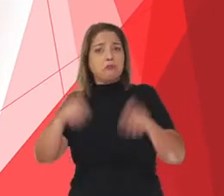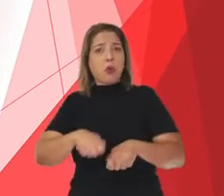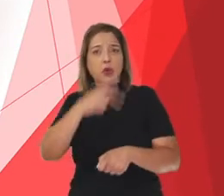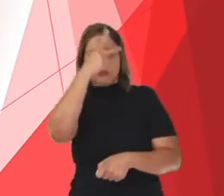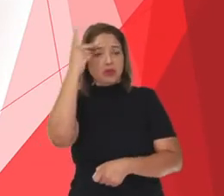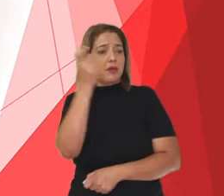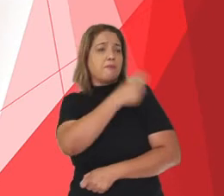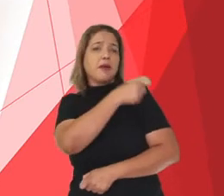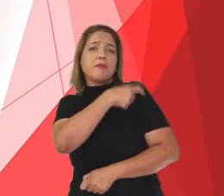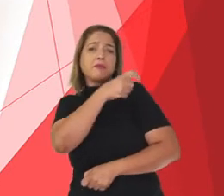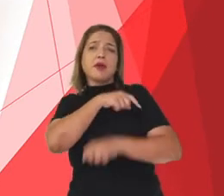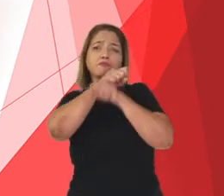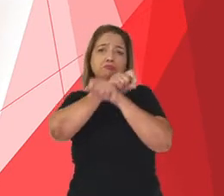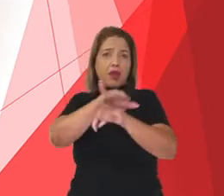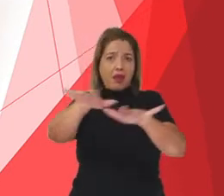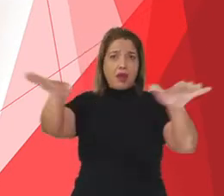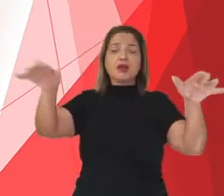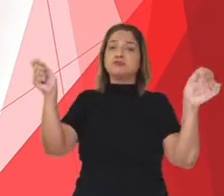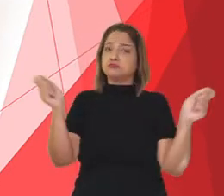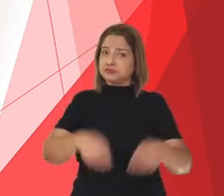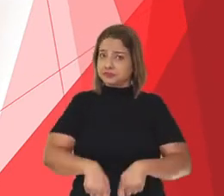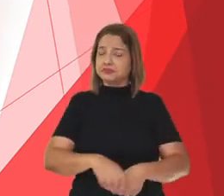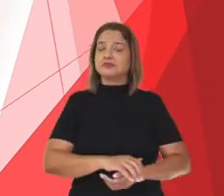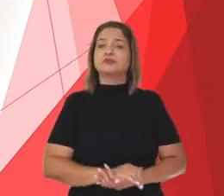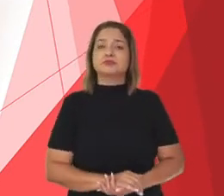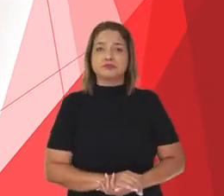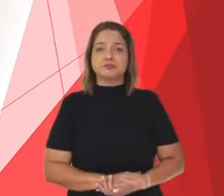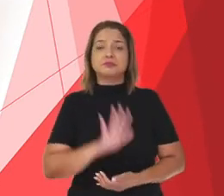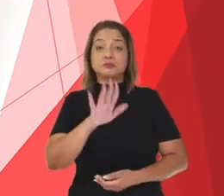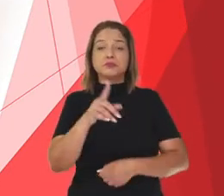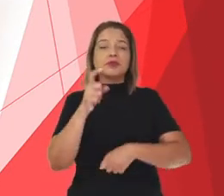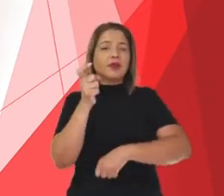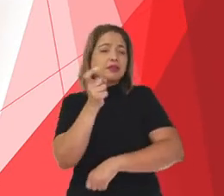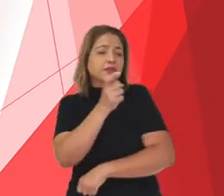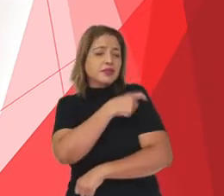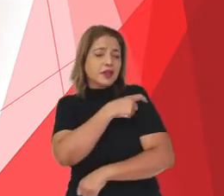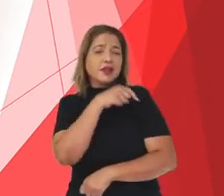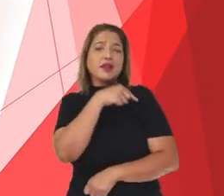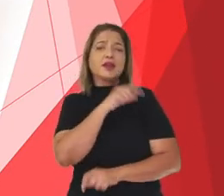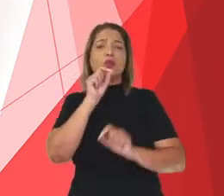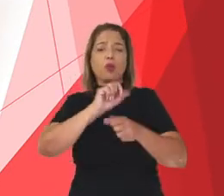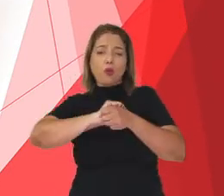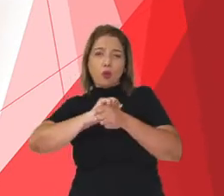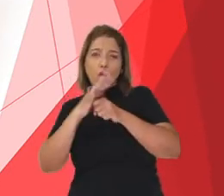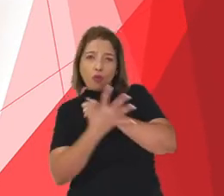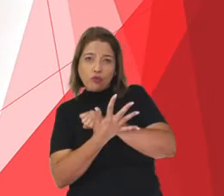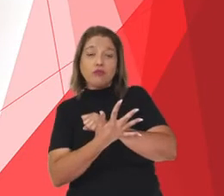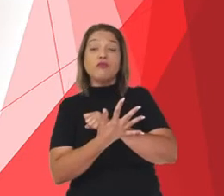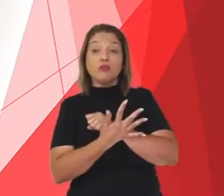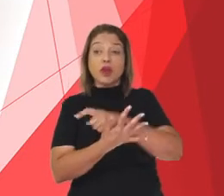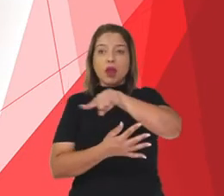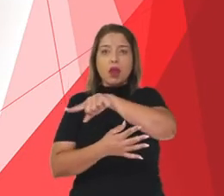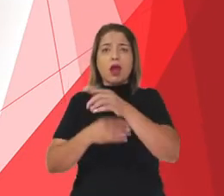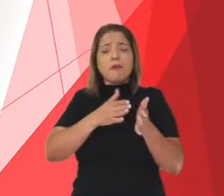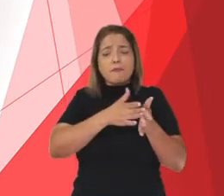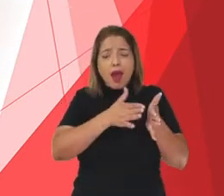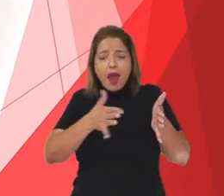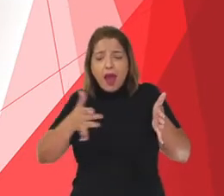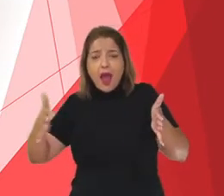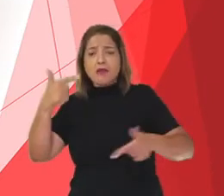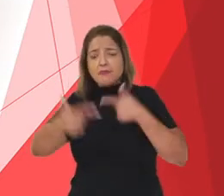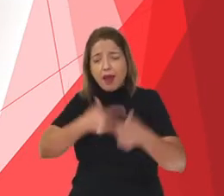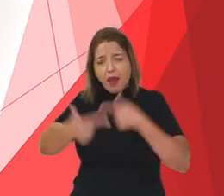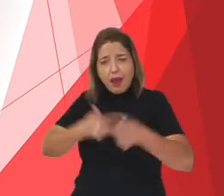levadas à população. O tempo que as vacinas contra a COVID-19 foram desenvolvidas